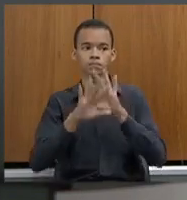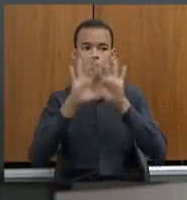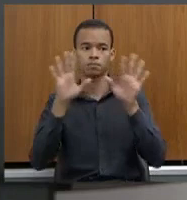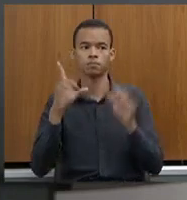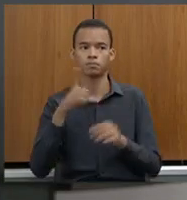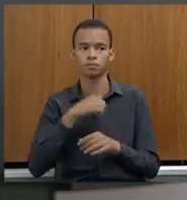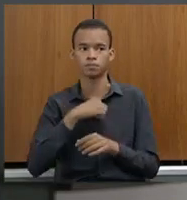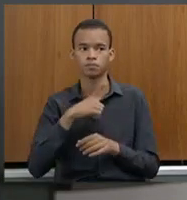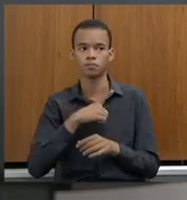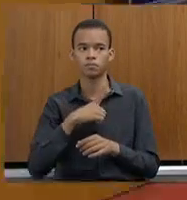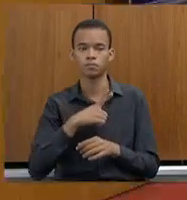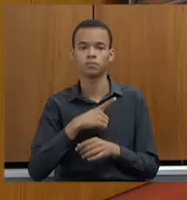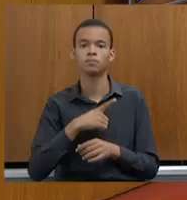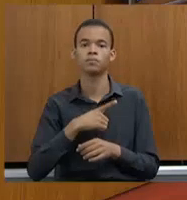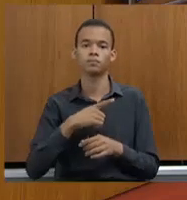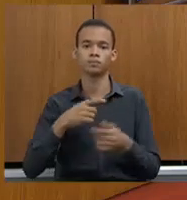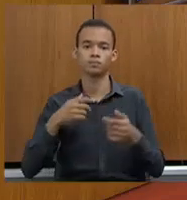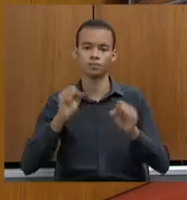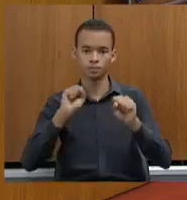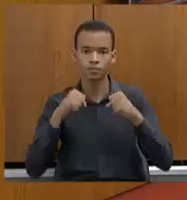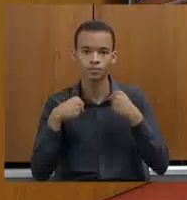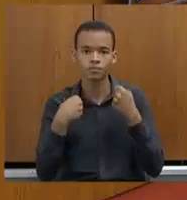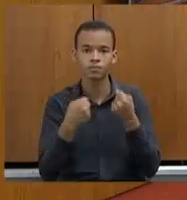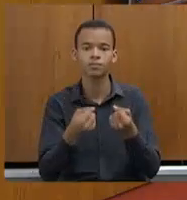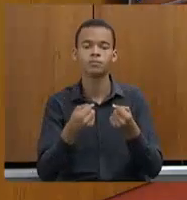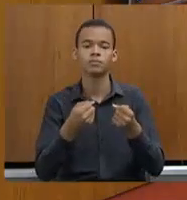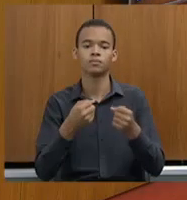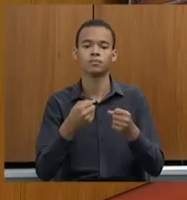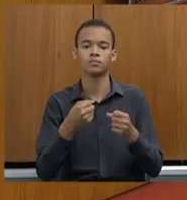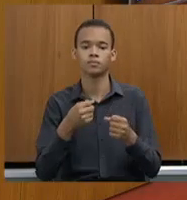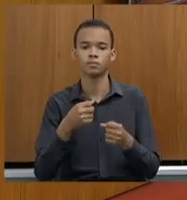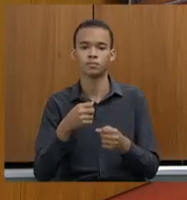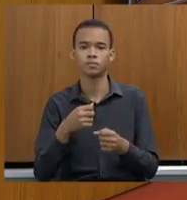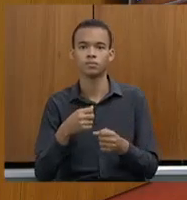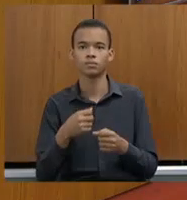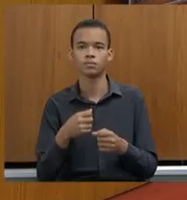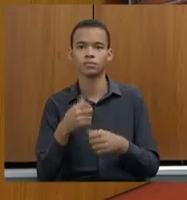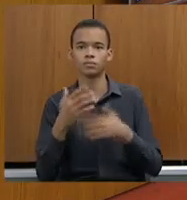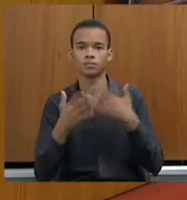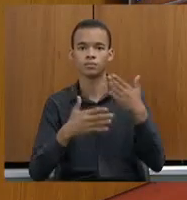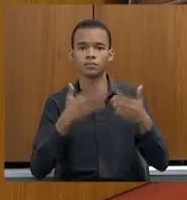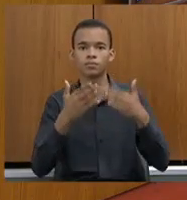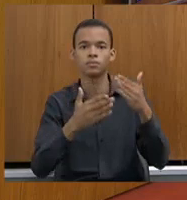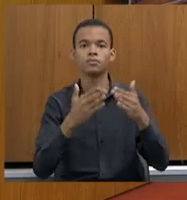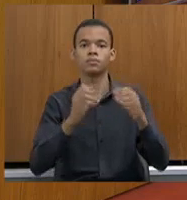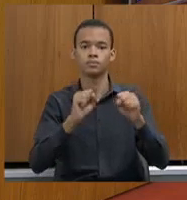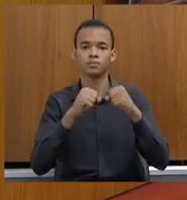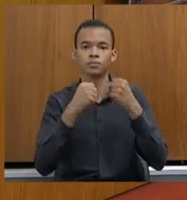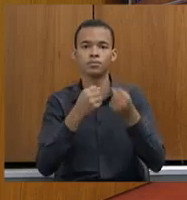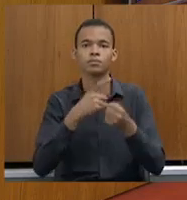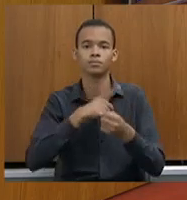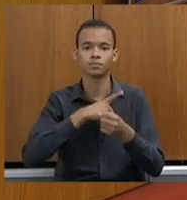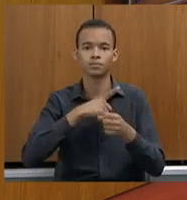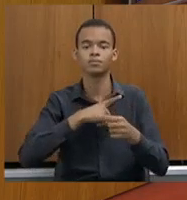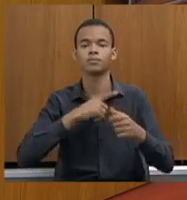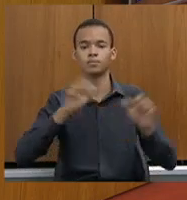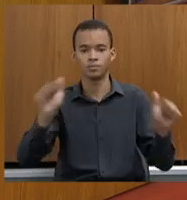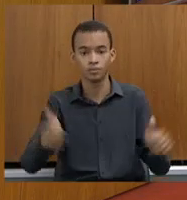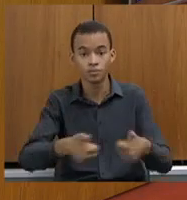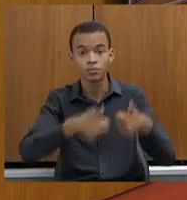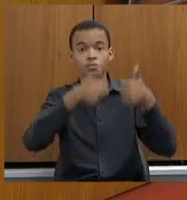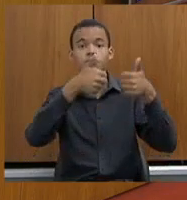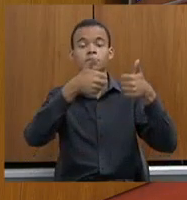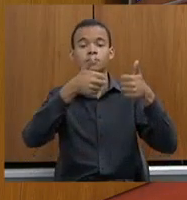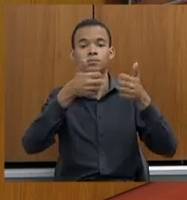isso vem acontecendo. Os esforços estão acontecendo para que isso possa melhorar a